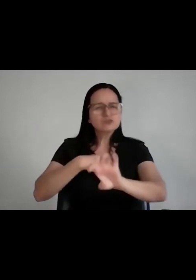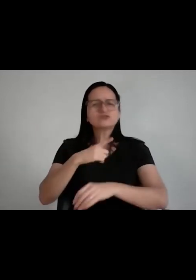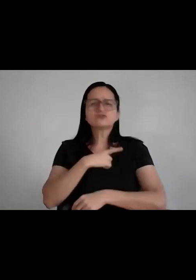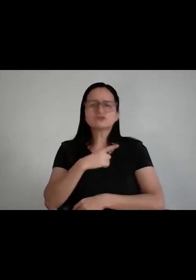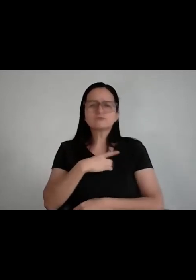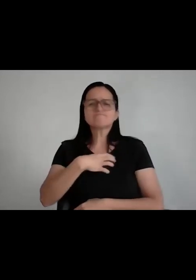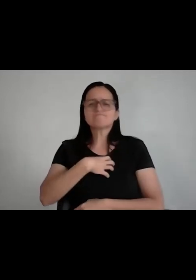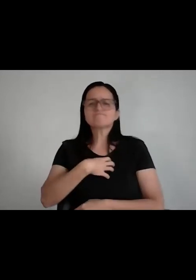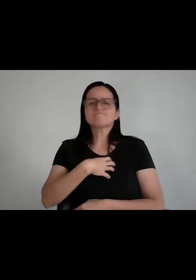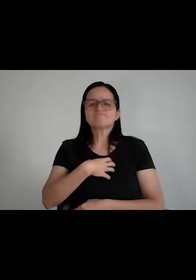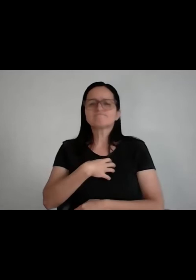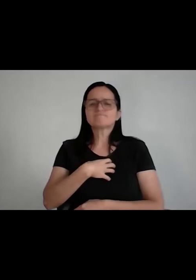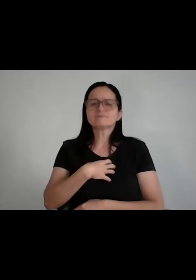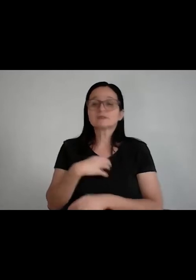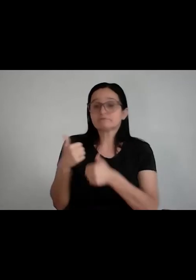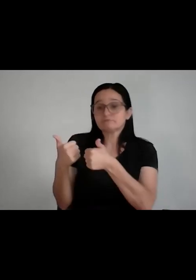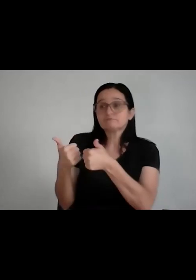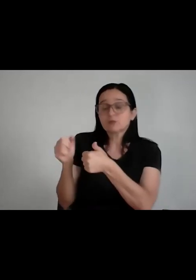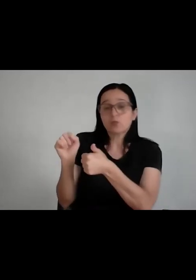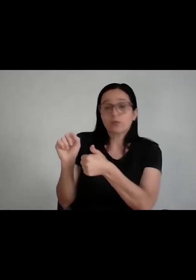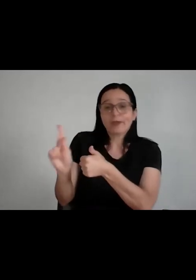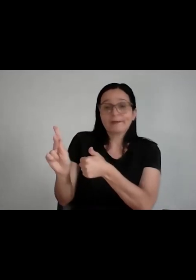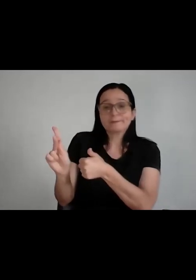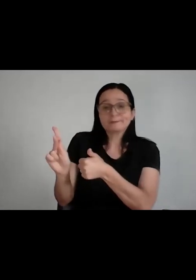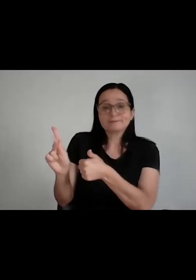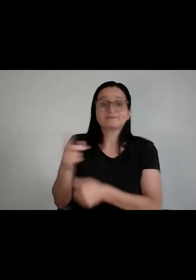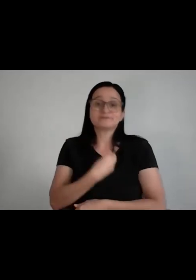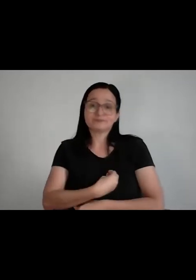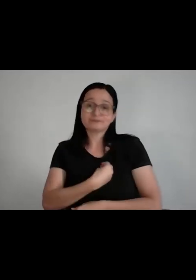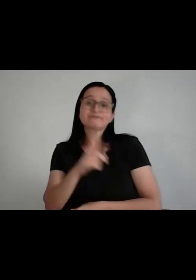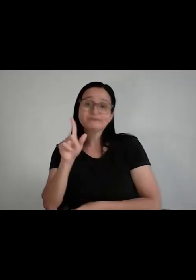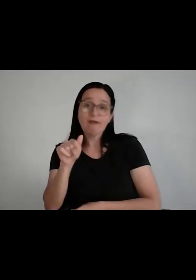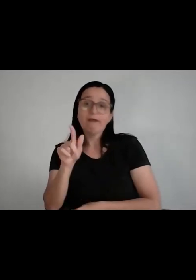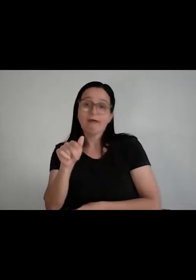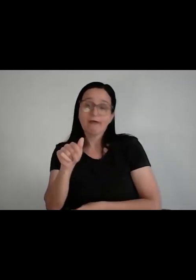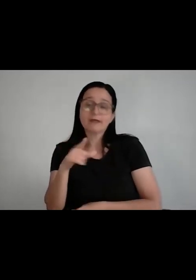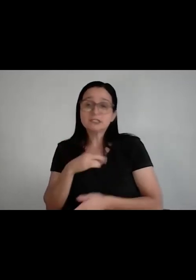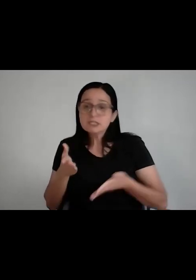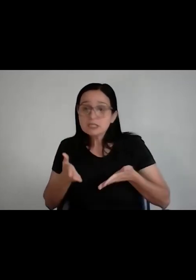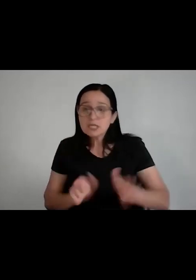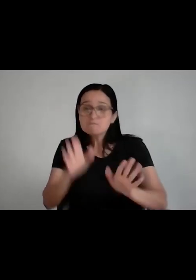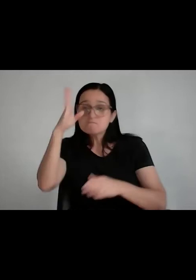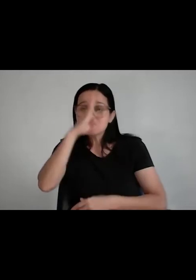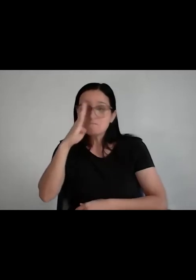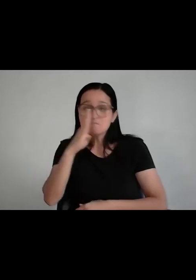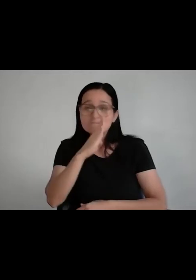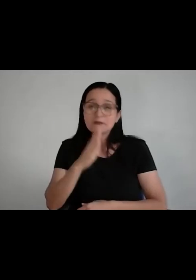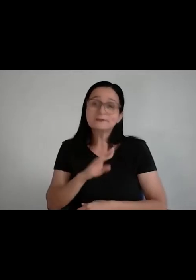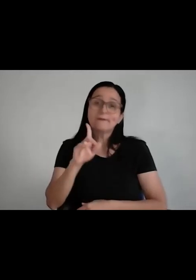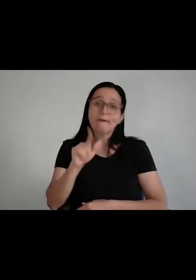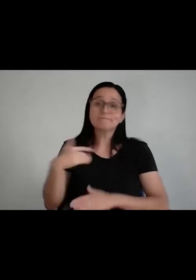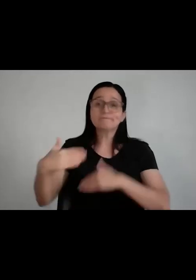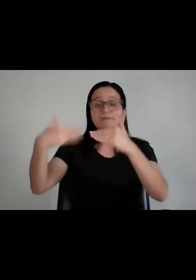faz parte, infelizmente, se você nasceu no Brasil. Eu acho que eu devia ter nascido na Holanda, na Bélgica, na